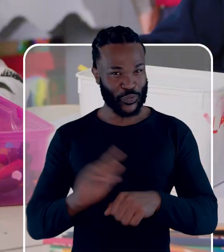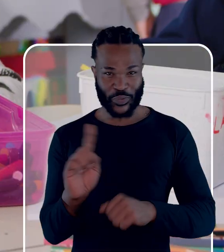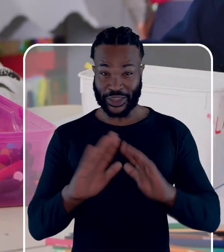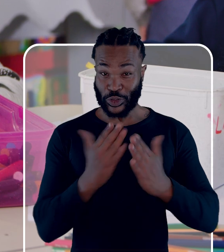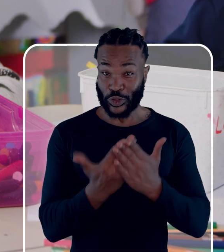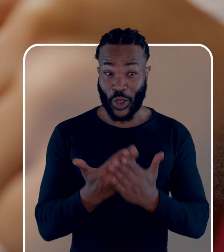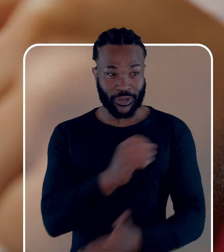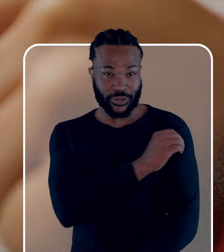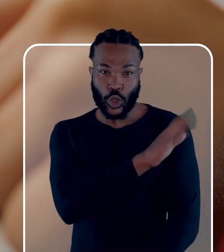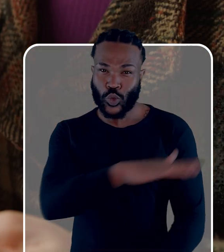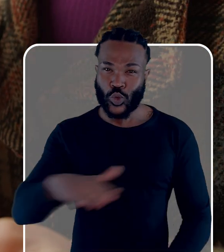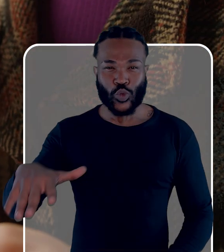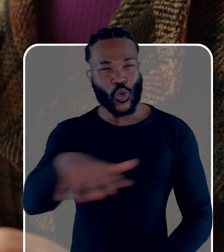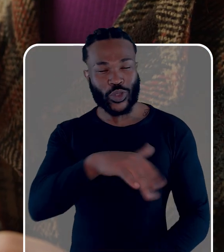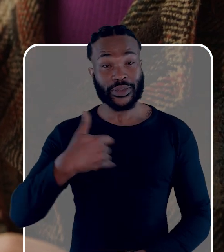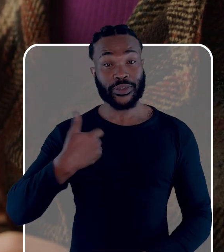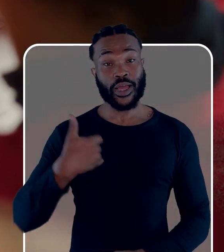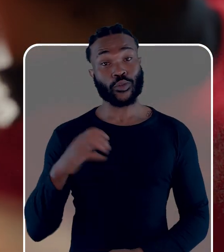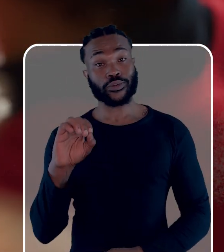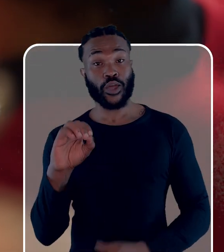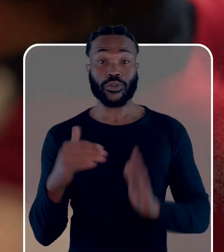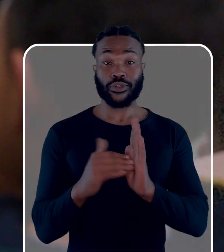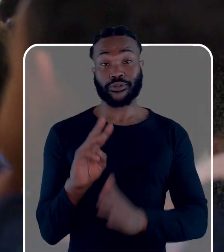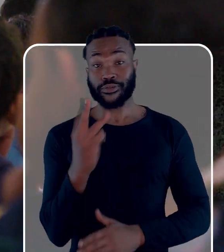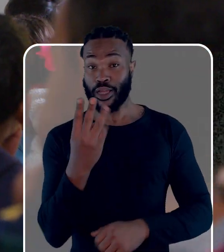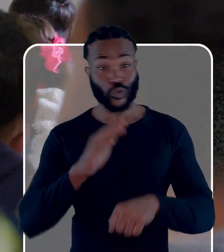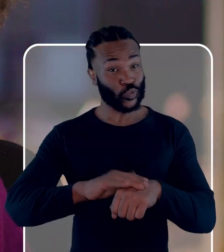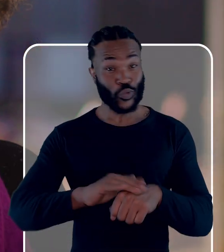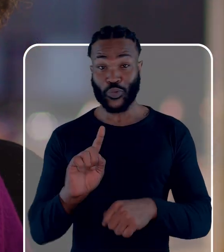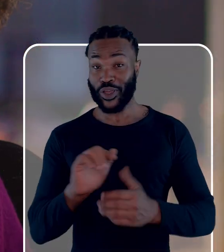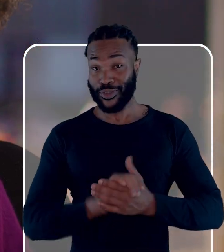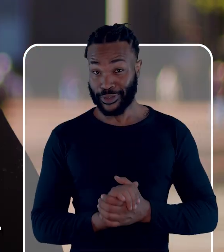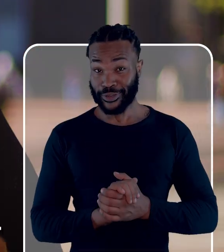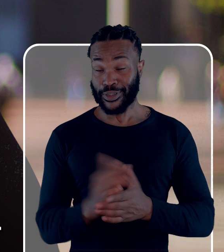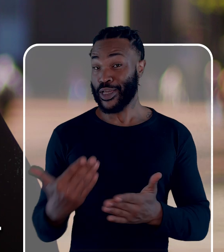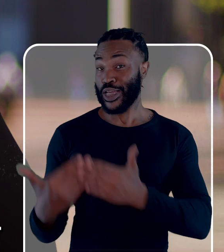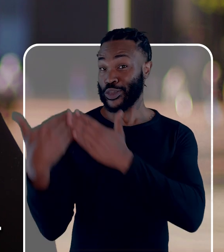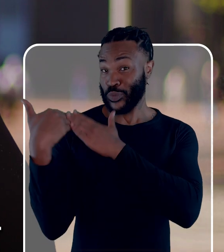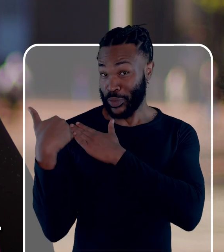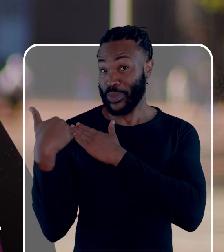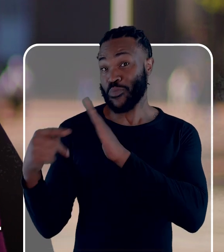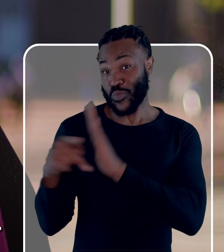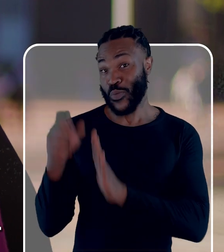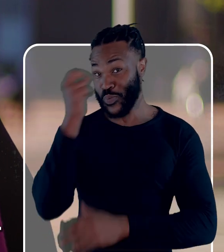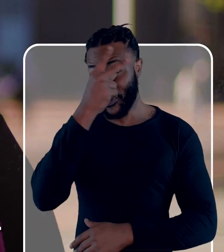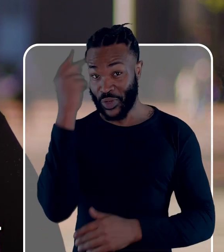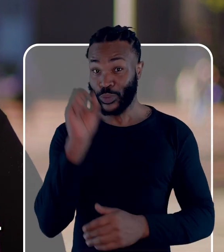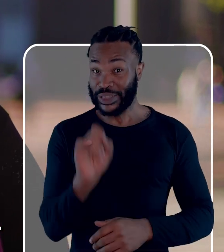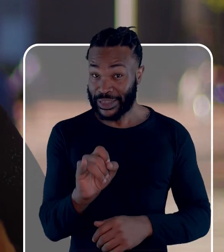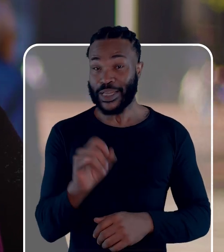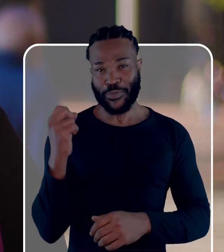cumpriu. Creche para todas as crianças, de 0 a 3 anos, também não cumpriu. E a responsabilidade é do